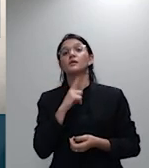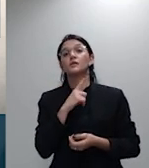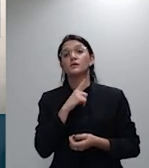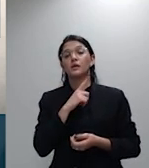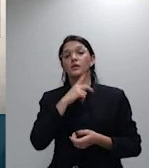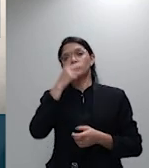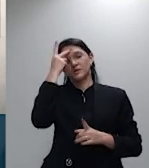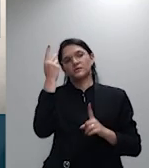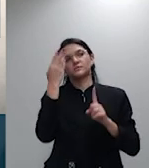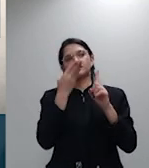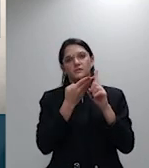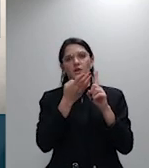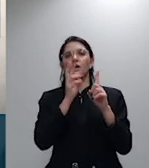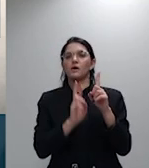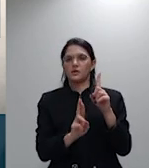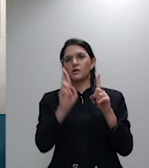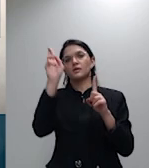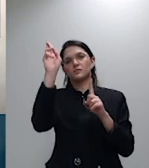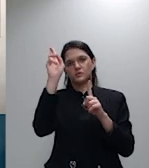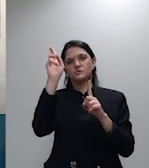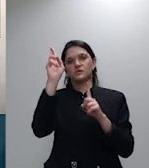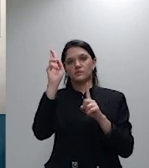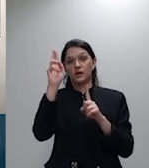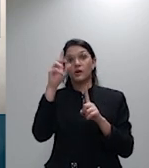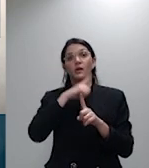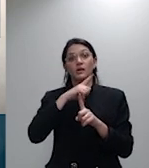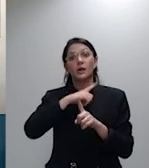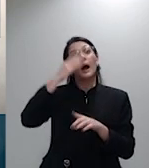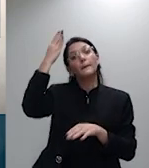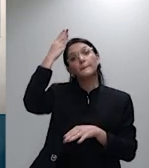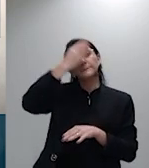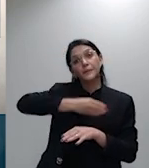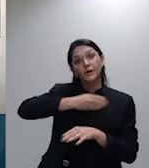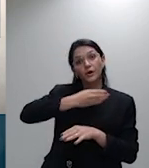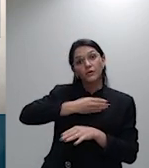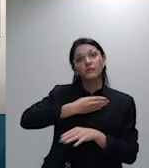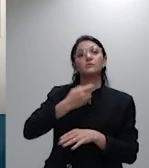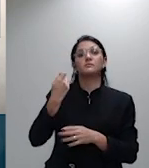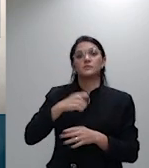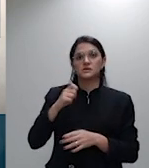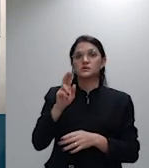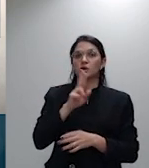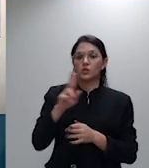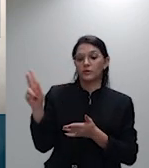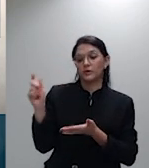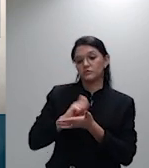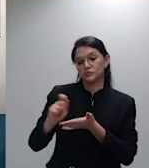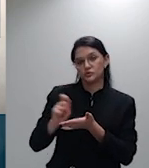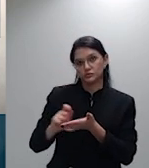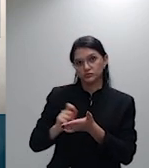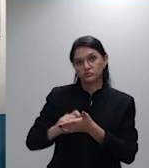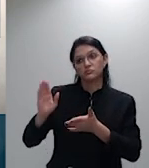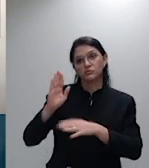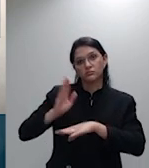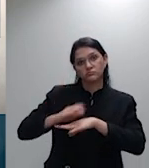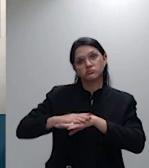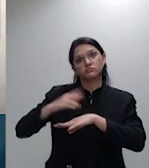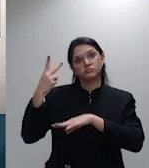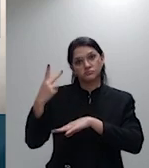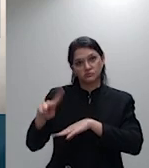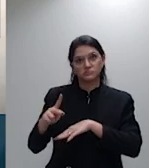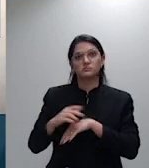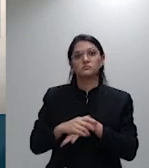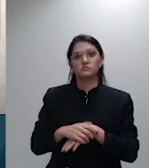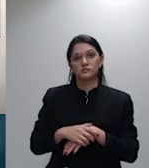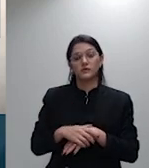Recorde-se que a prova grafotécnica depende da apresentação de assinaturas autênticas pelo próprio autor do documento, ou, se não, do comparecimento